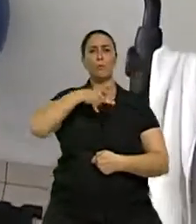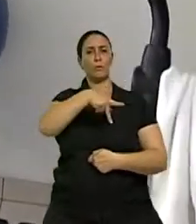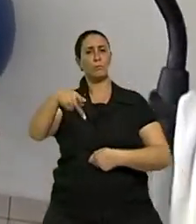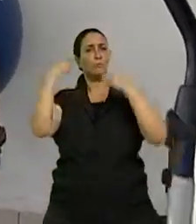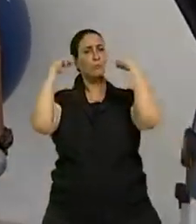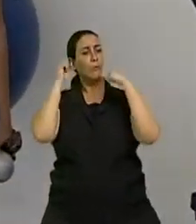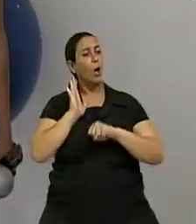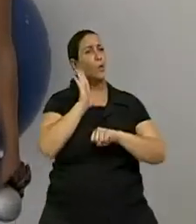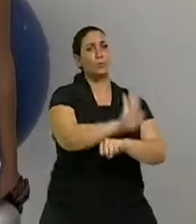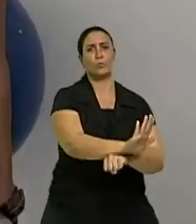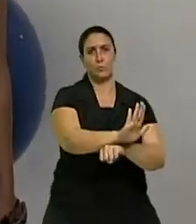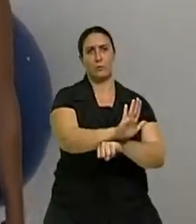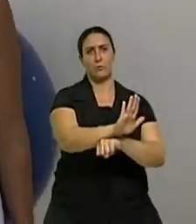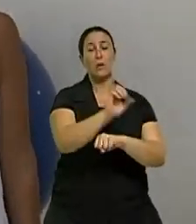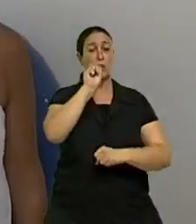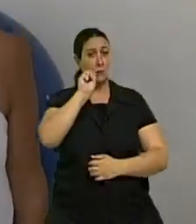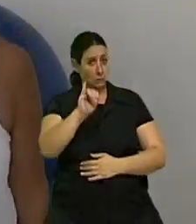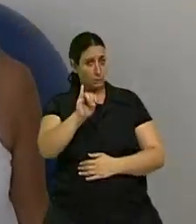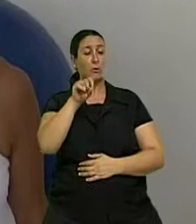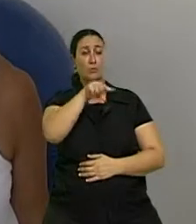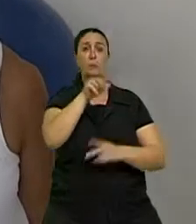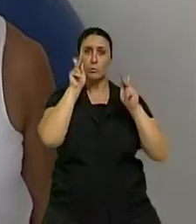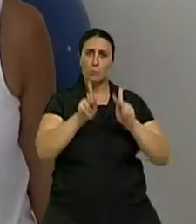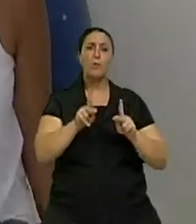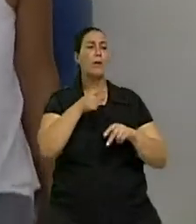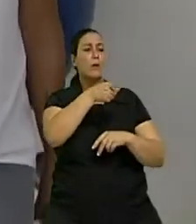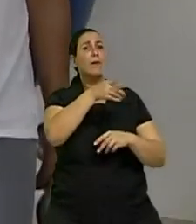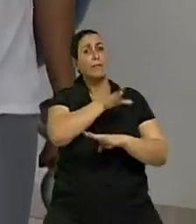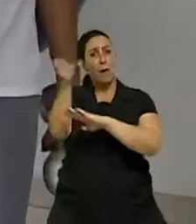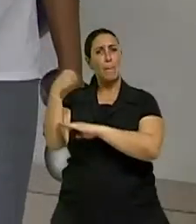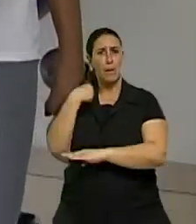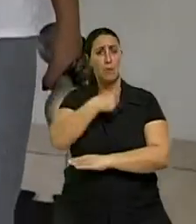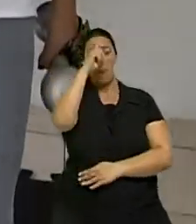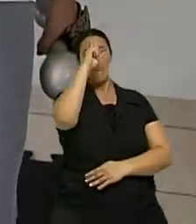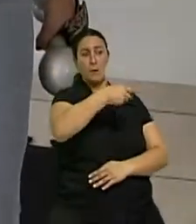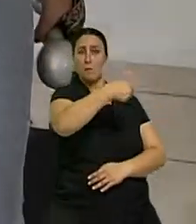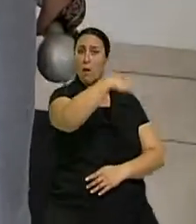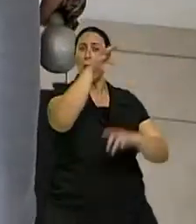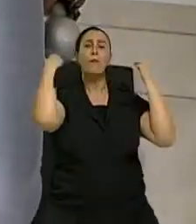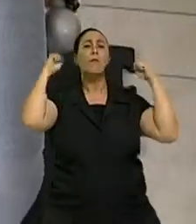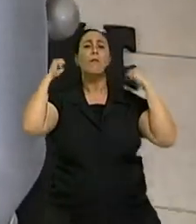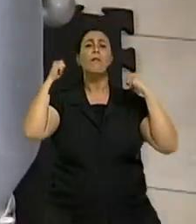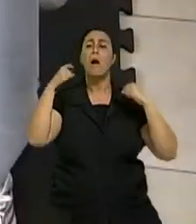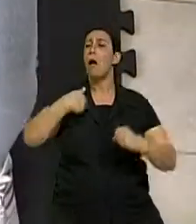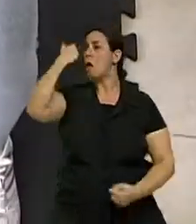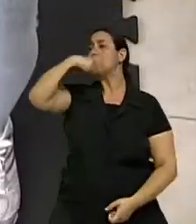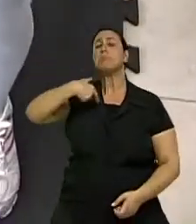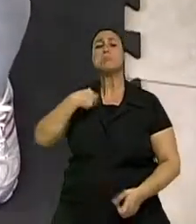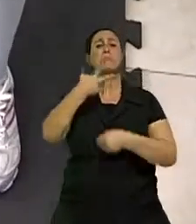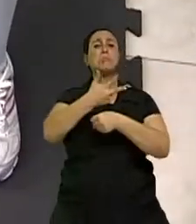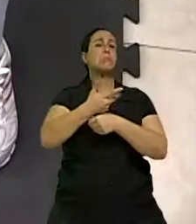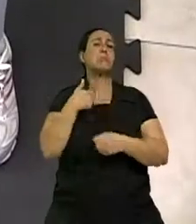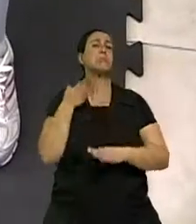Se nós vamos ao médico, ele vai recomendar, faça exercício físico. Mas quem deve orientar? O professor de